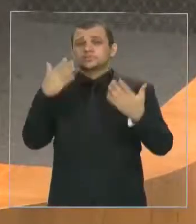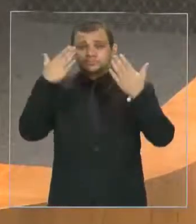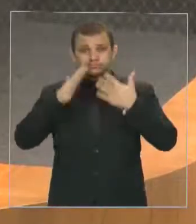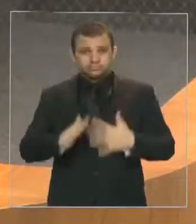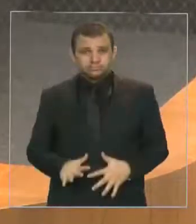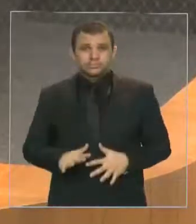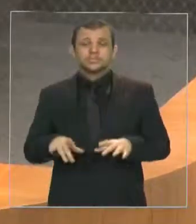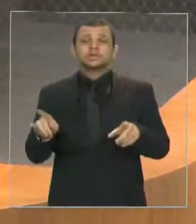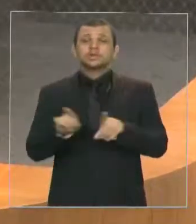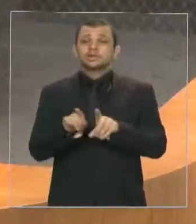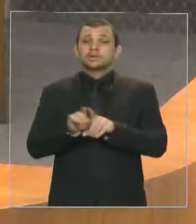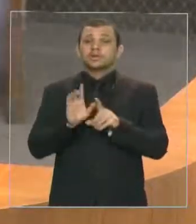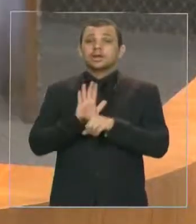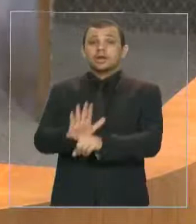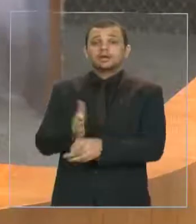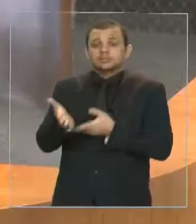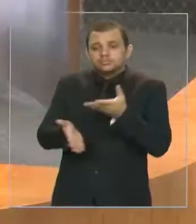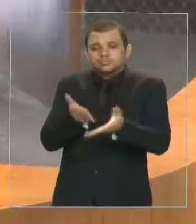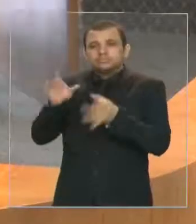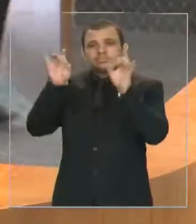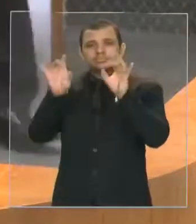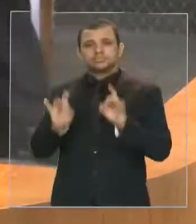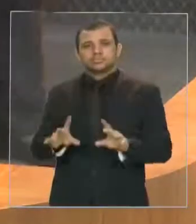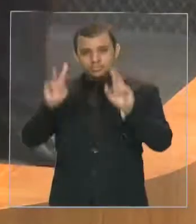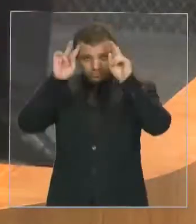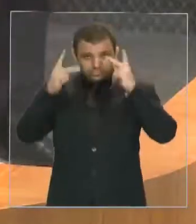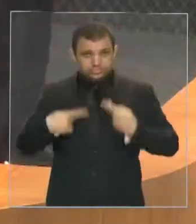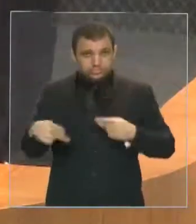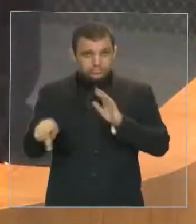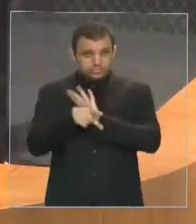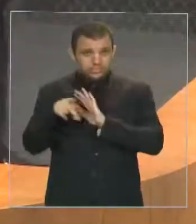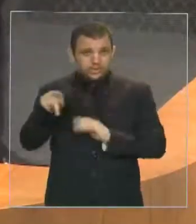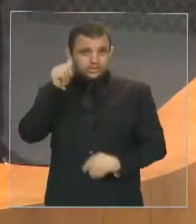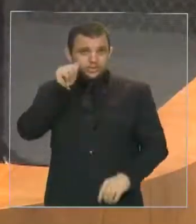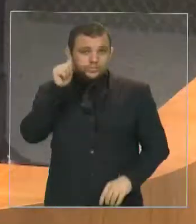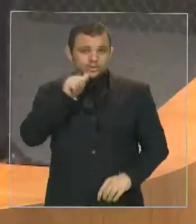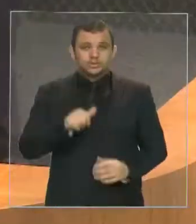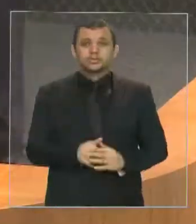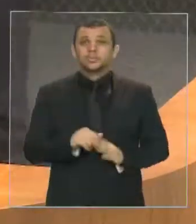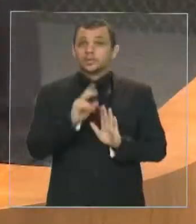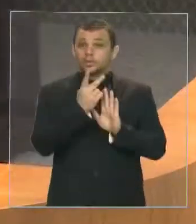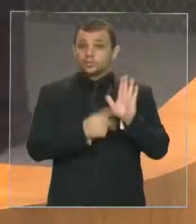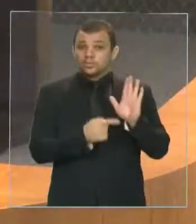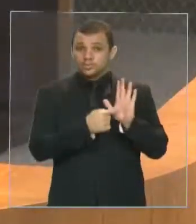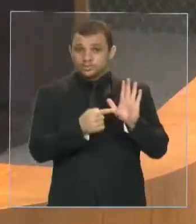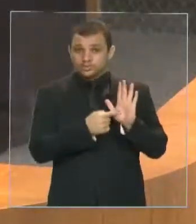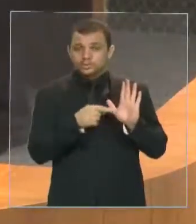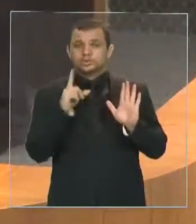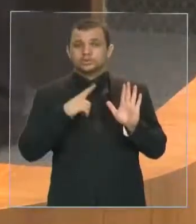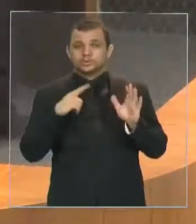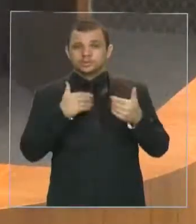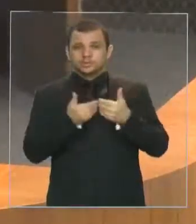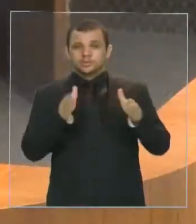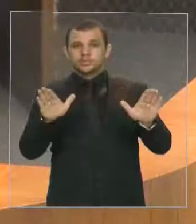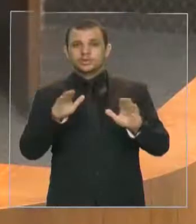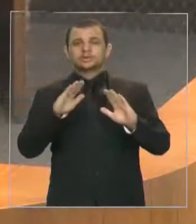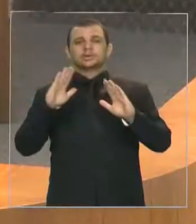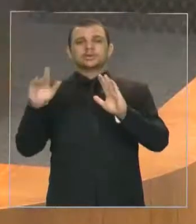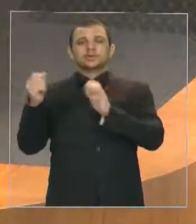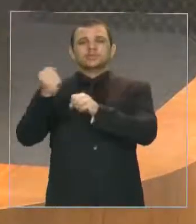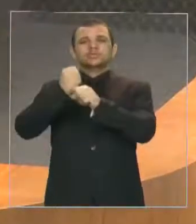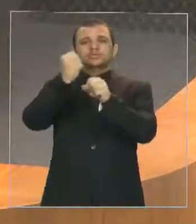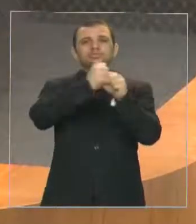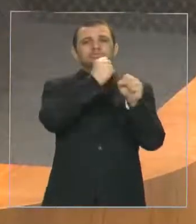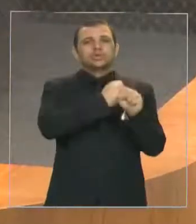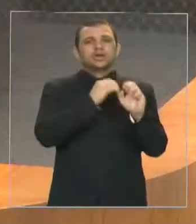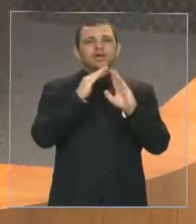de trazer um atendimento especializado e humanizado a essas mulheres. O projeto de lançamento de construção dessas casas por todo o